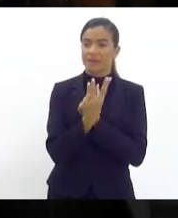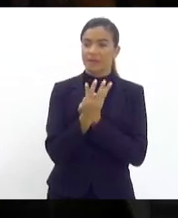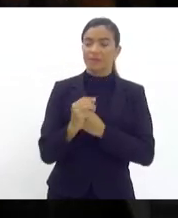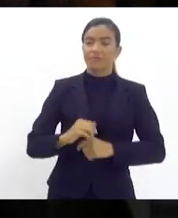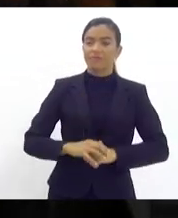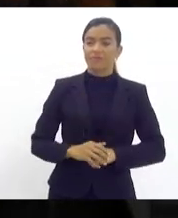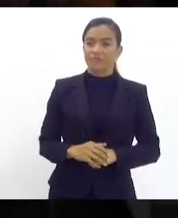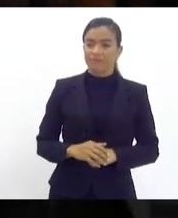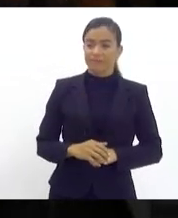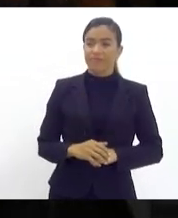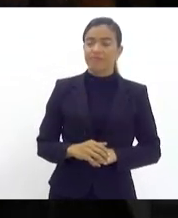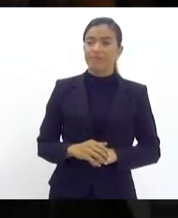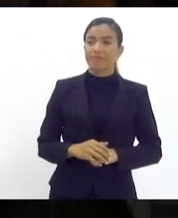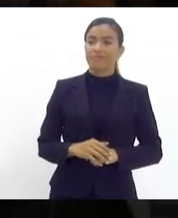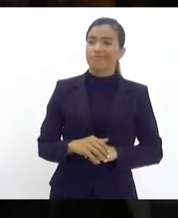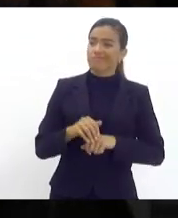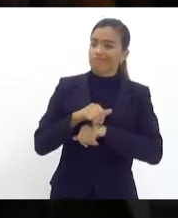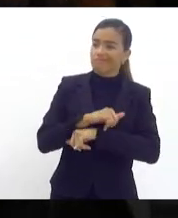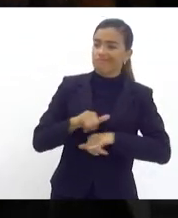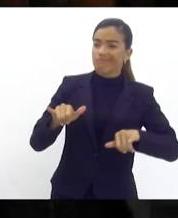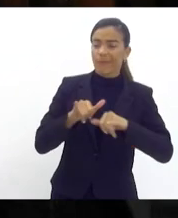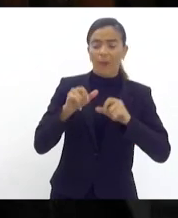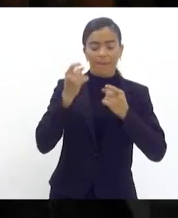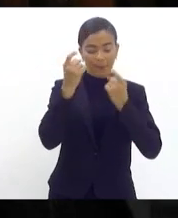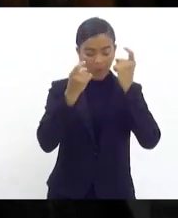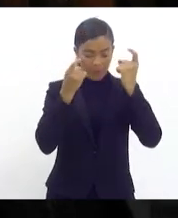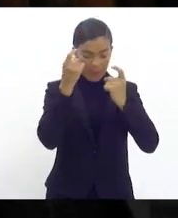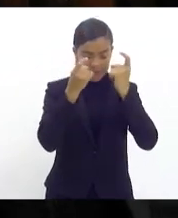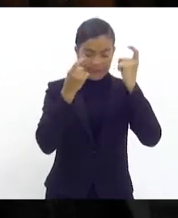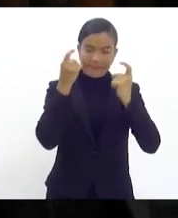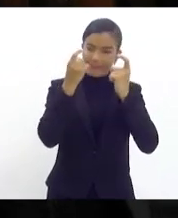trazendo aqui uma preocupação